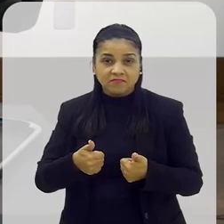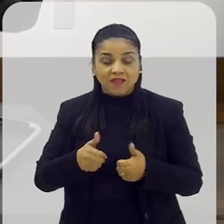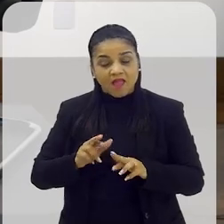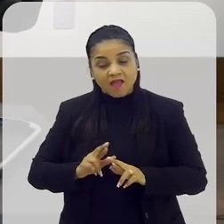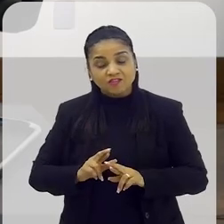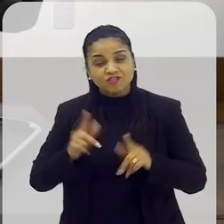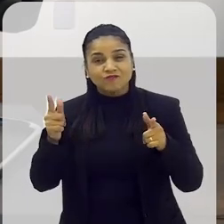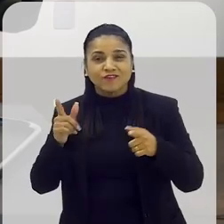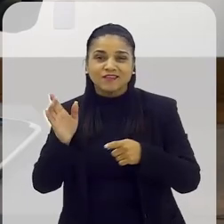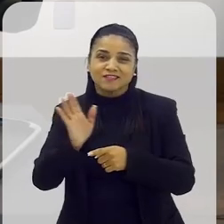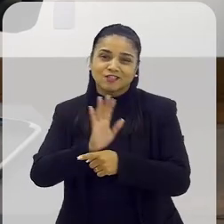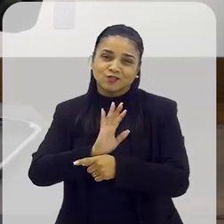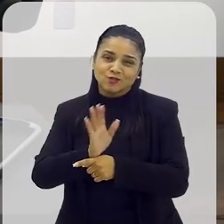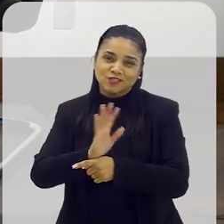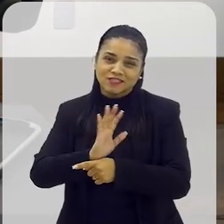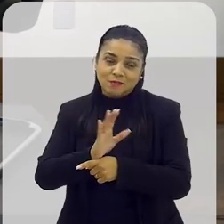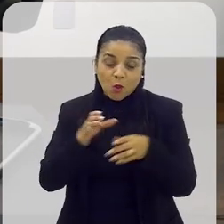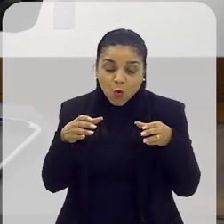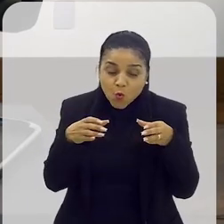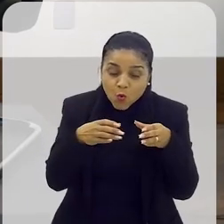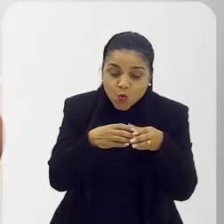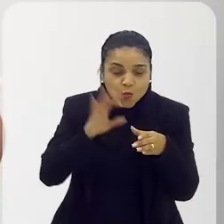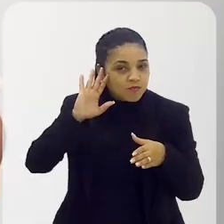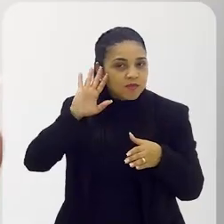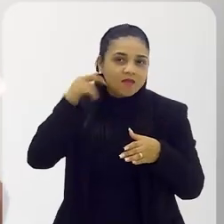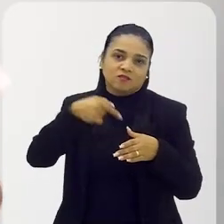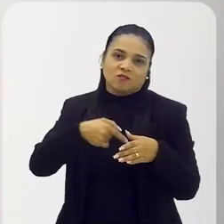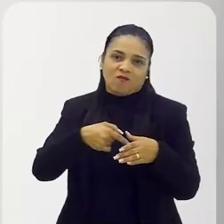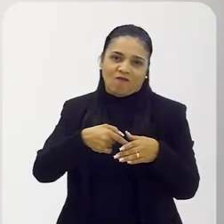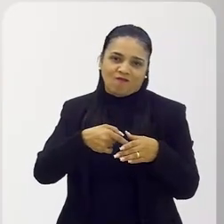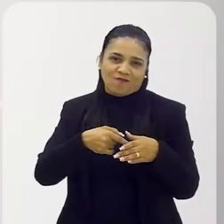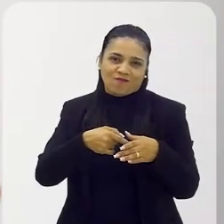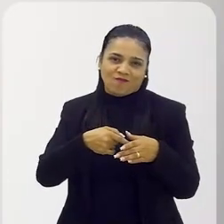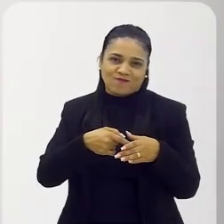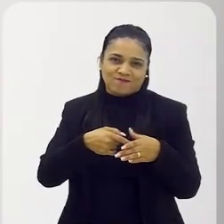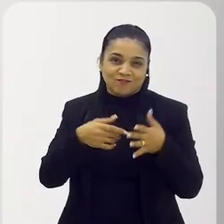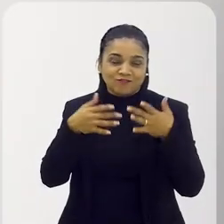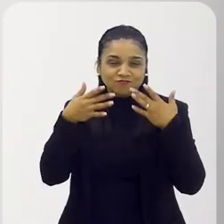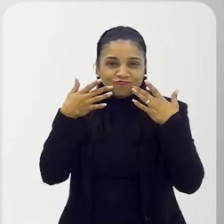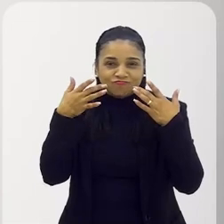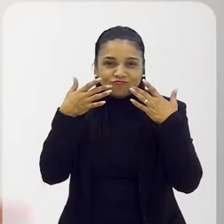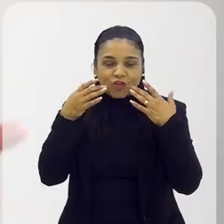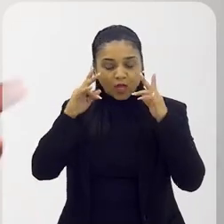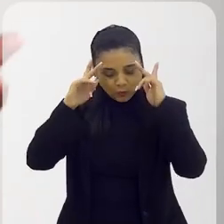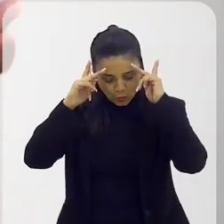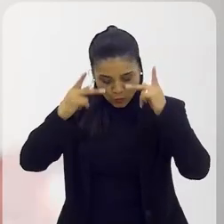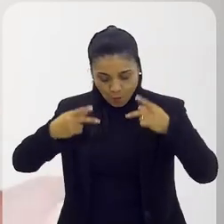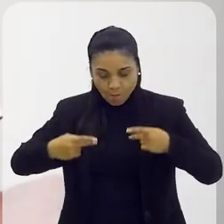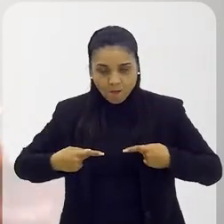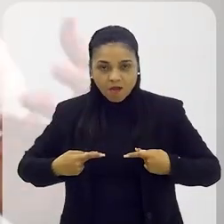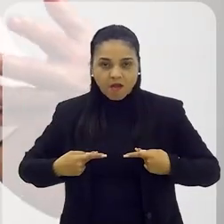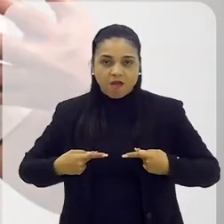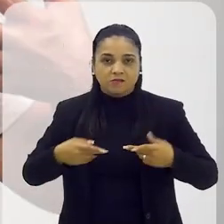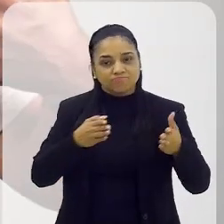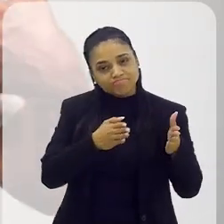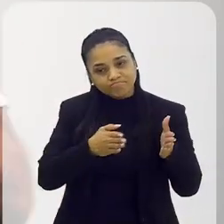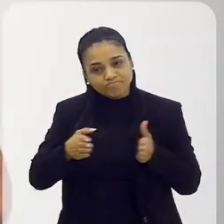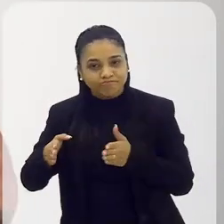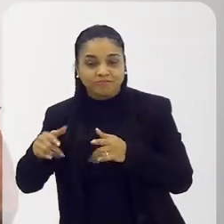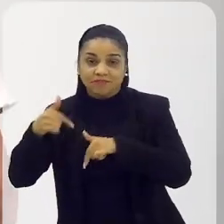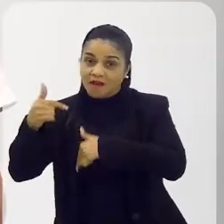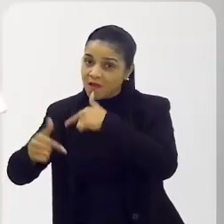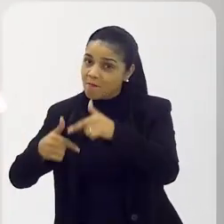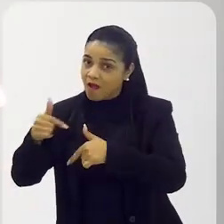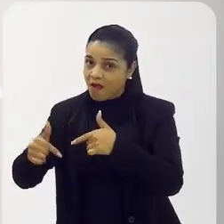Essa é uma diferença e é muito grande, muito a favor do teatro, do lado humano, do lado de